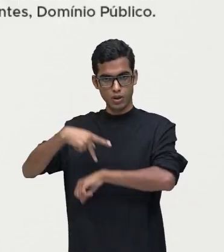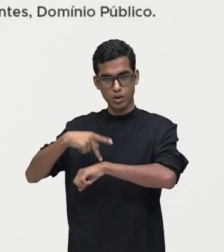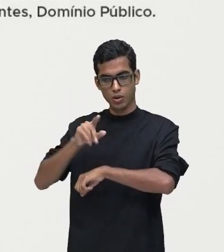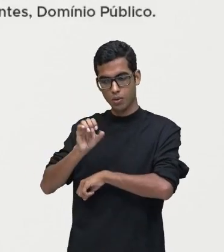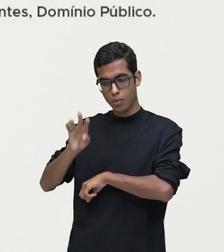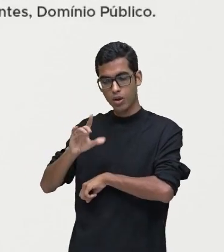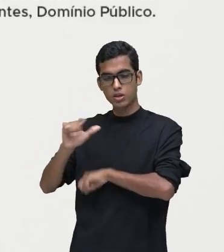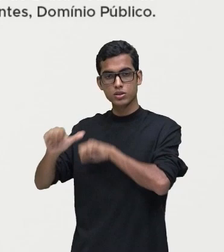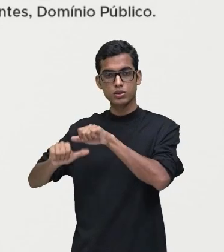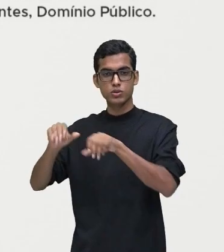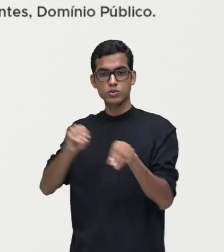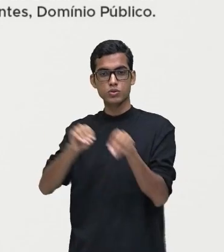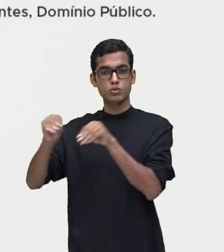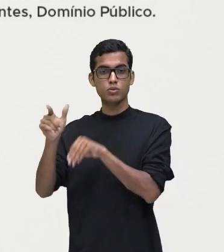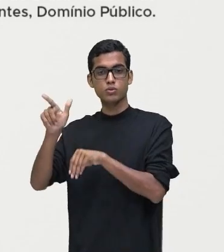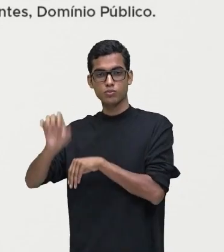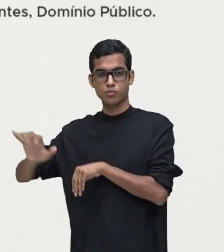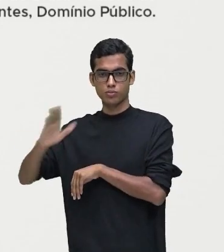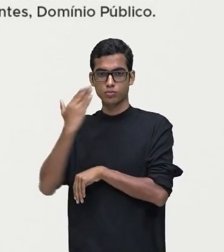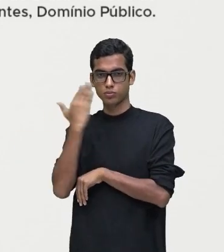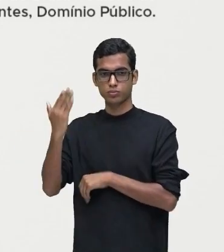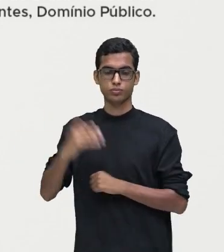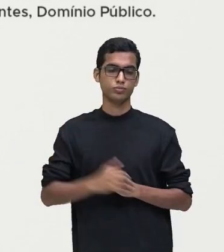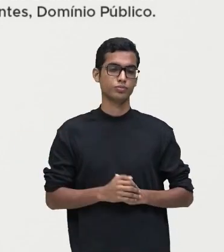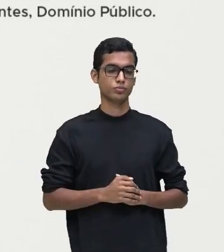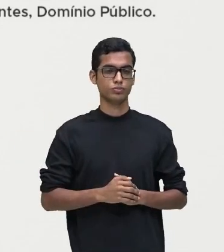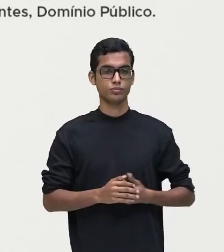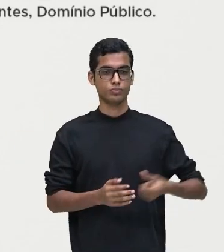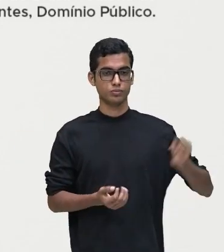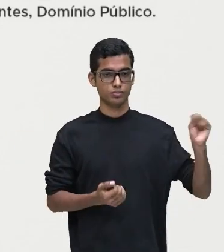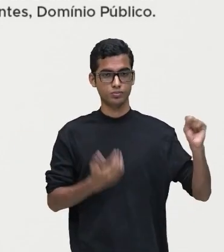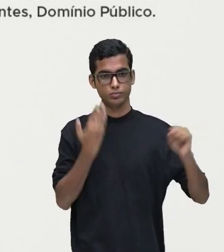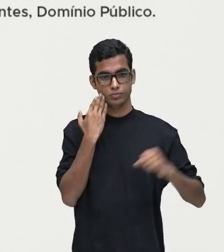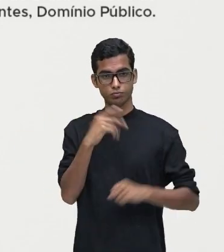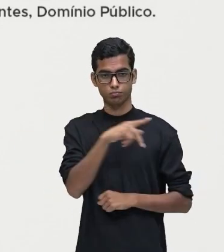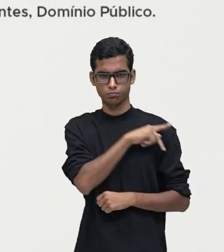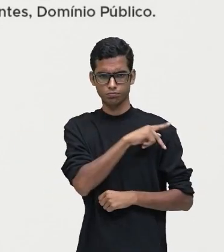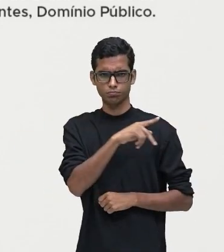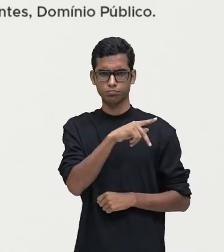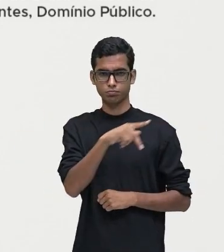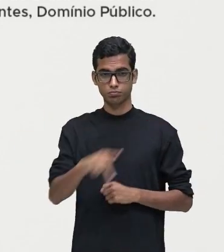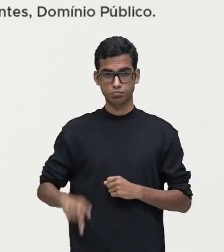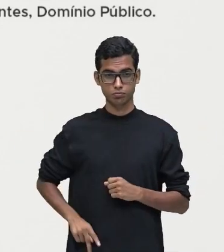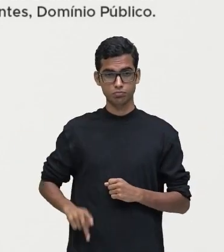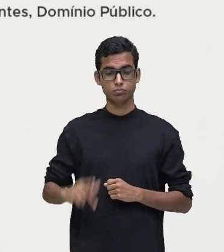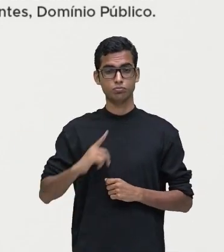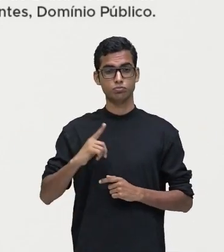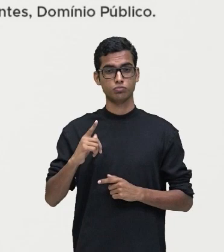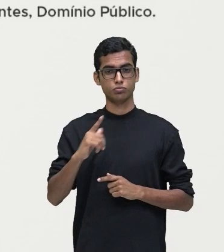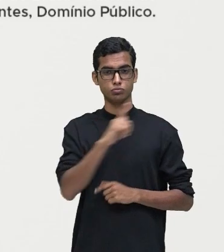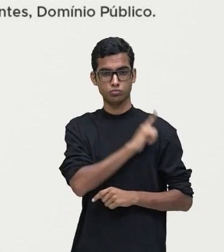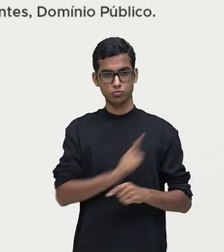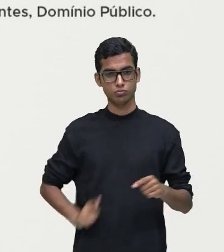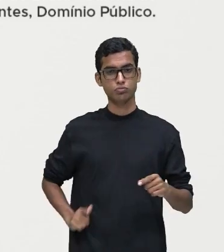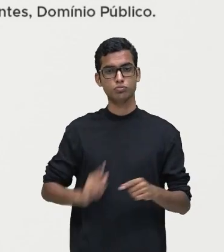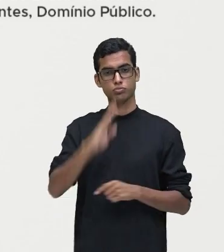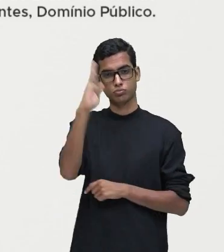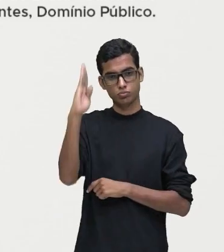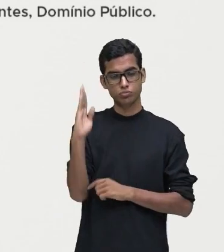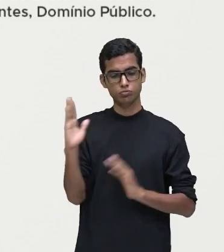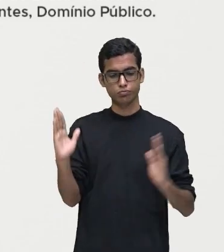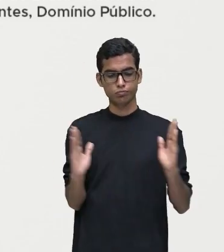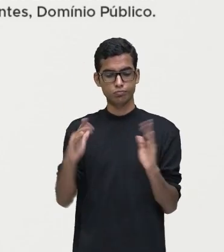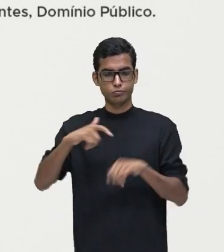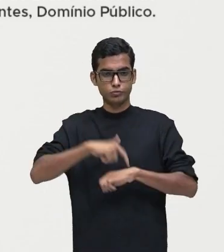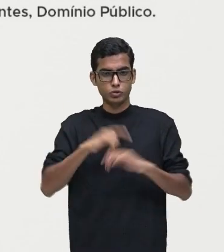Na sequência, outra curiosidade, olha só. O presidente que governou por menos tempo, entre muitos presidentes que